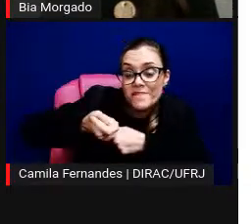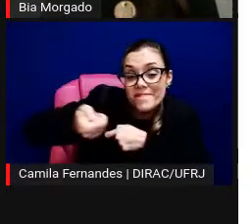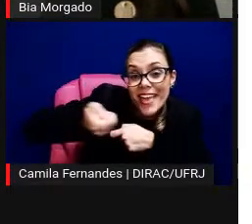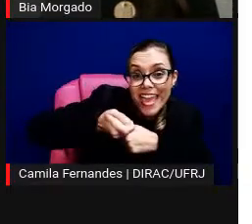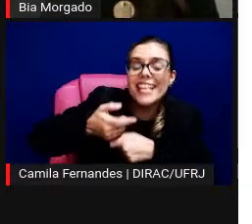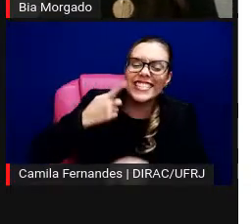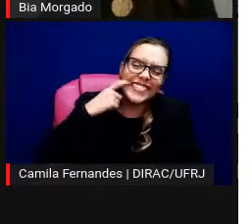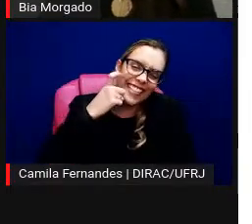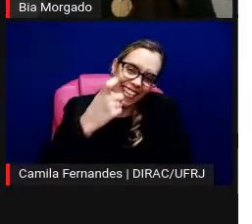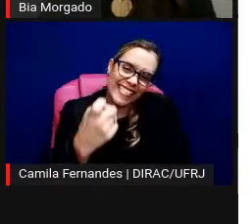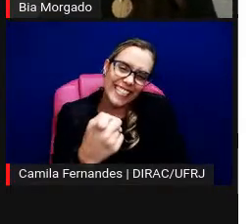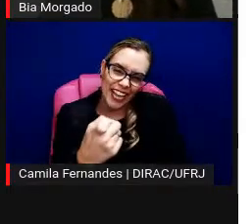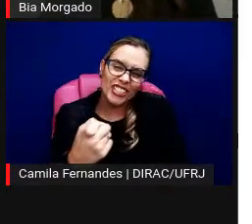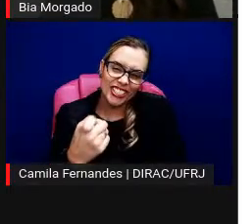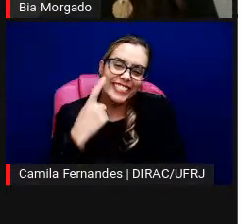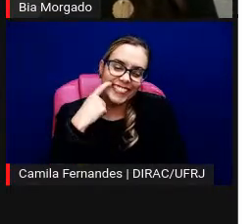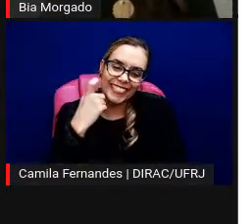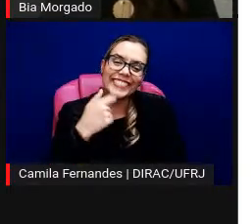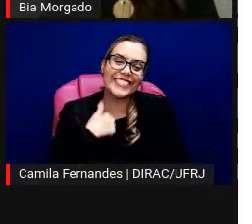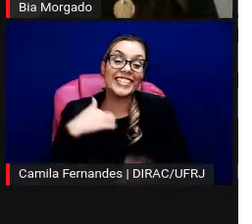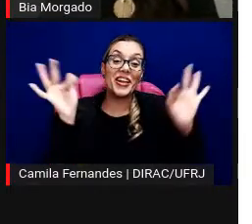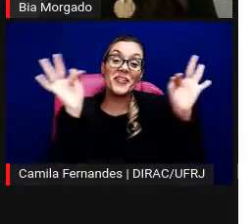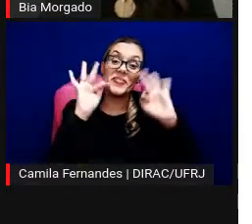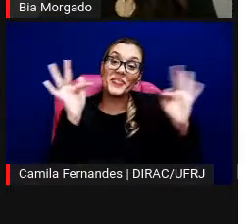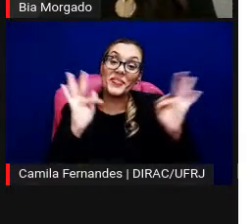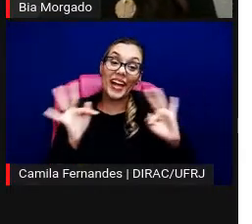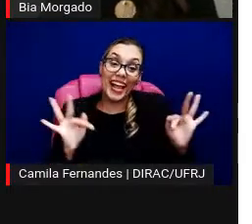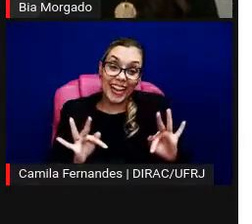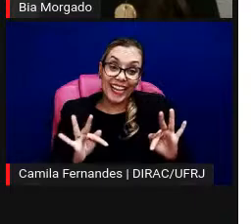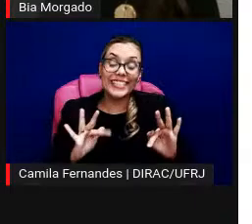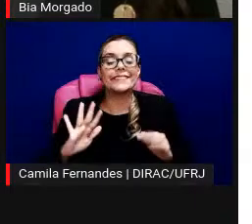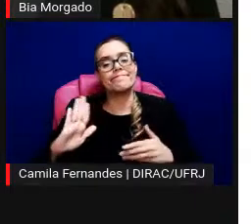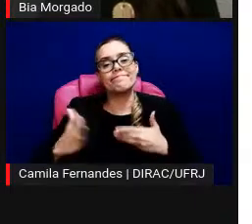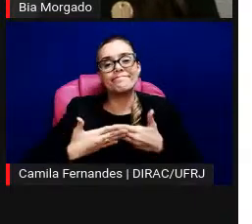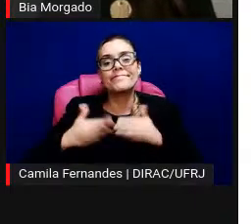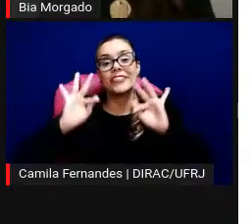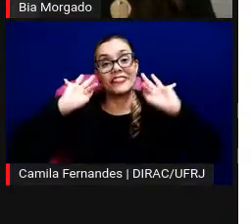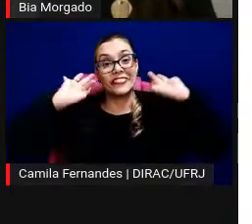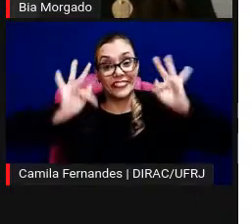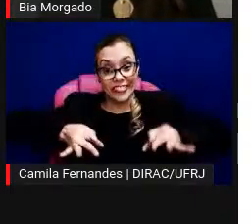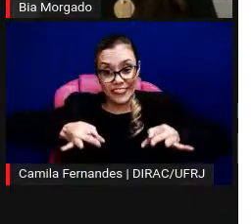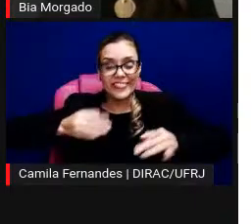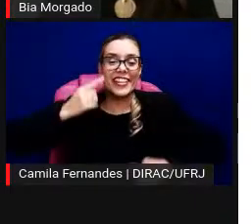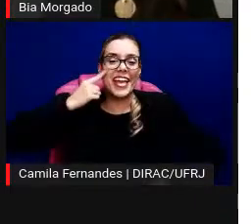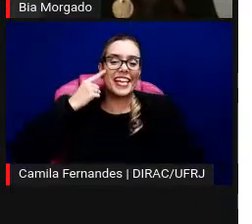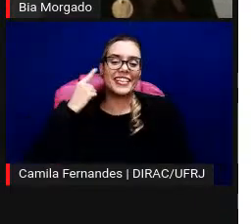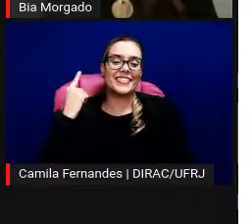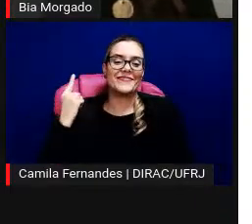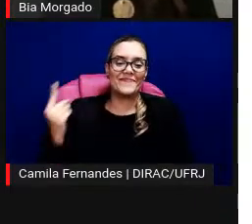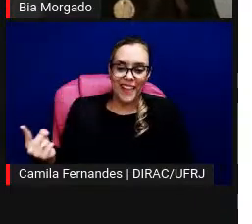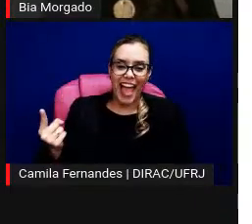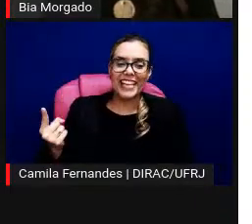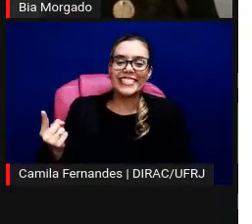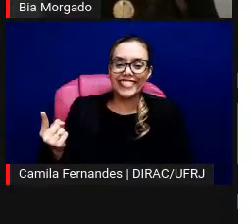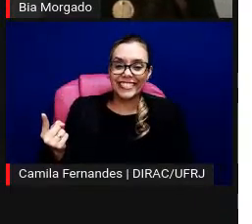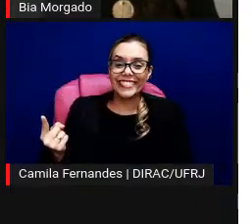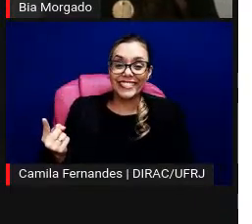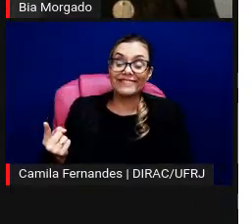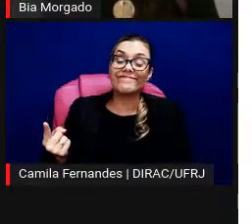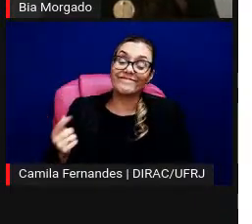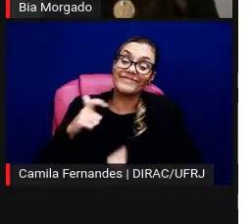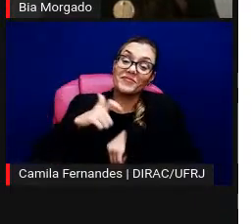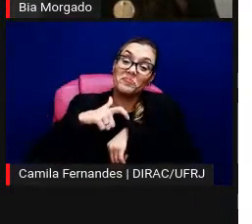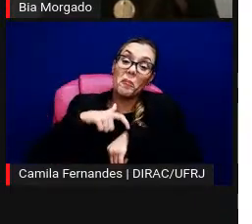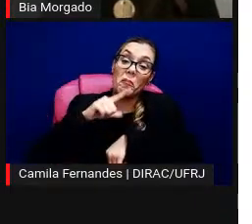tô feliz de poder compartilhar aqui com vocês tô encerrando aqui com essa imagem da mesa indo embora infelizmente a